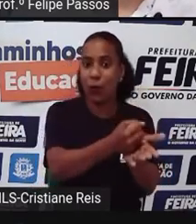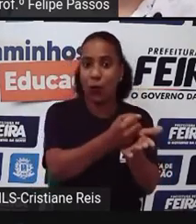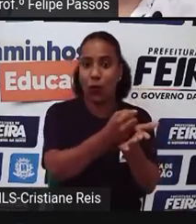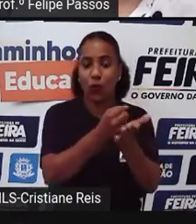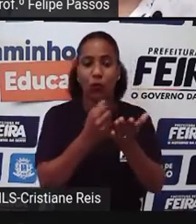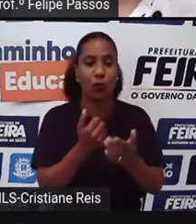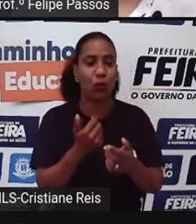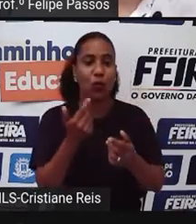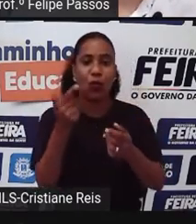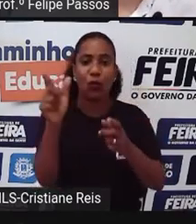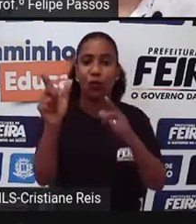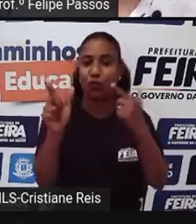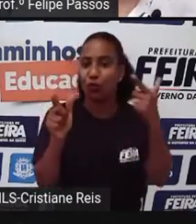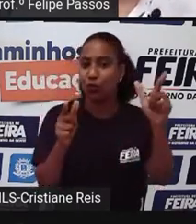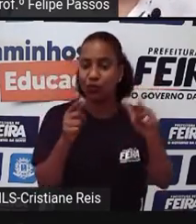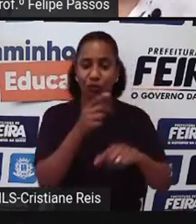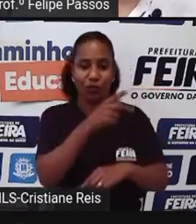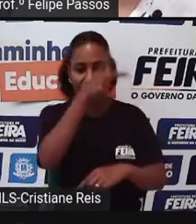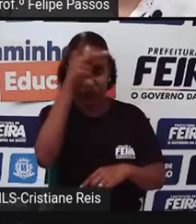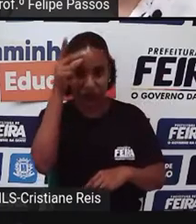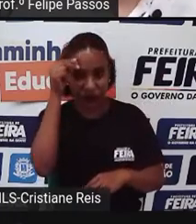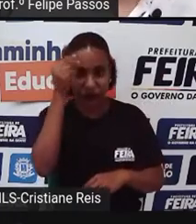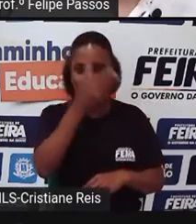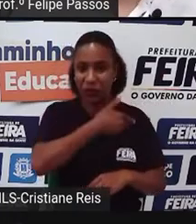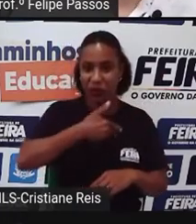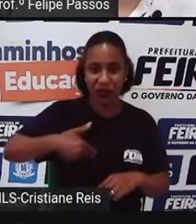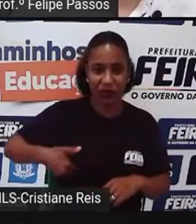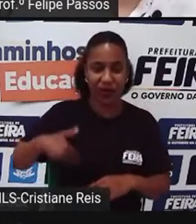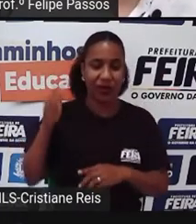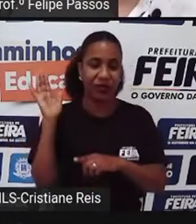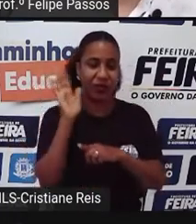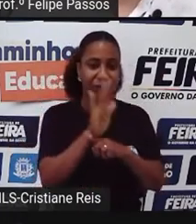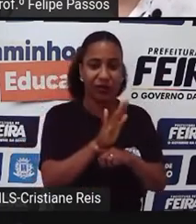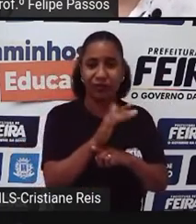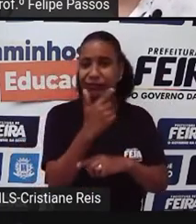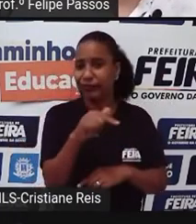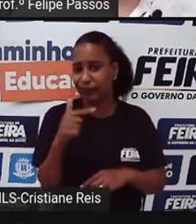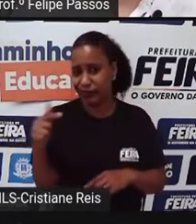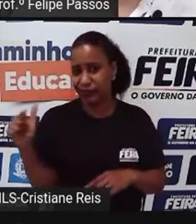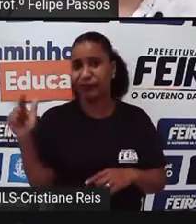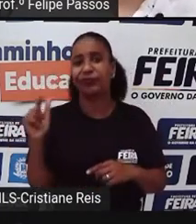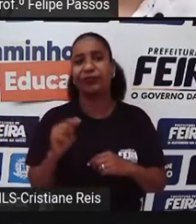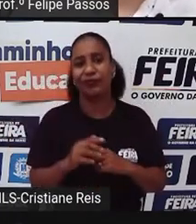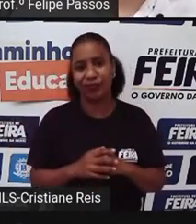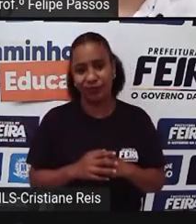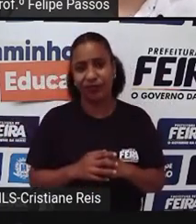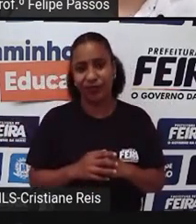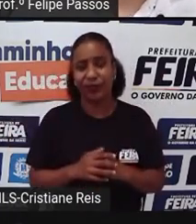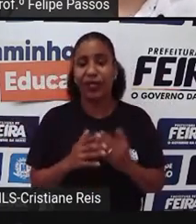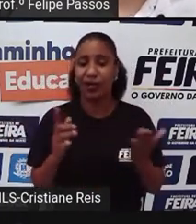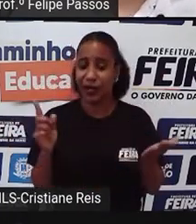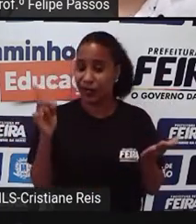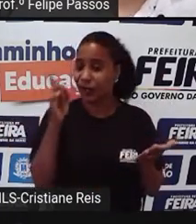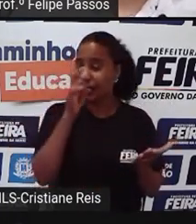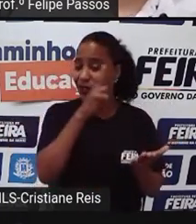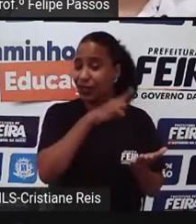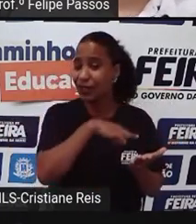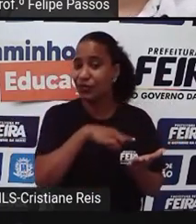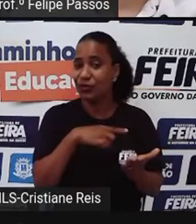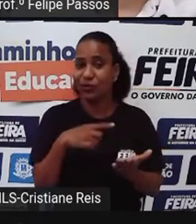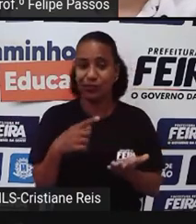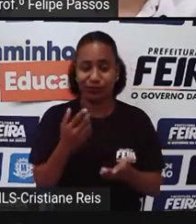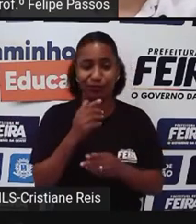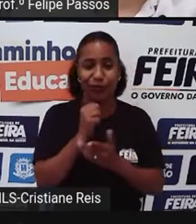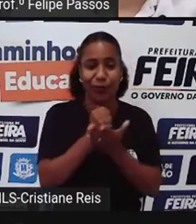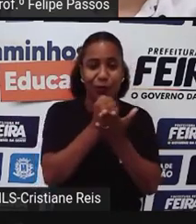públicos Tipo Para as despesas Básicas É difícil A gente sabe Que tudo isso É muito difícil Então